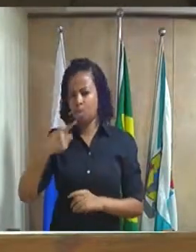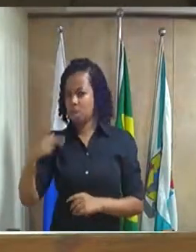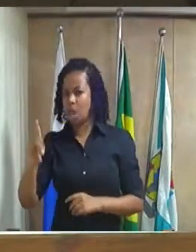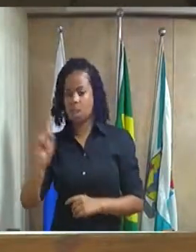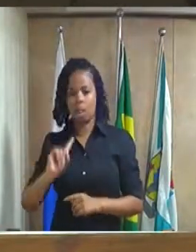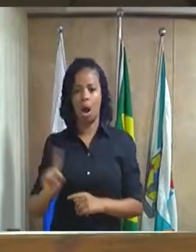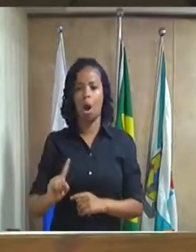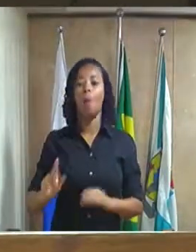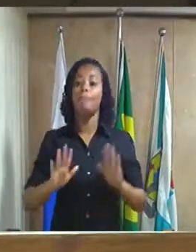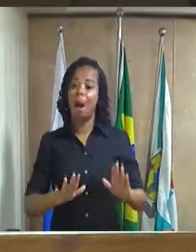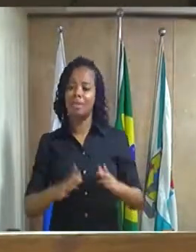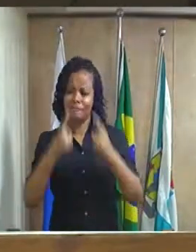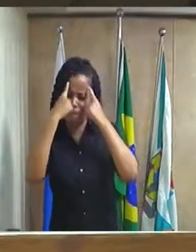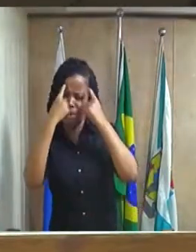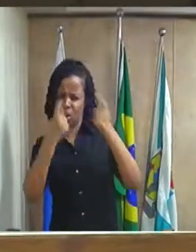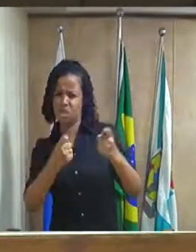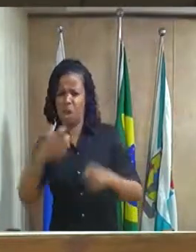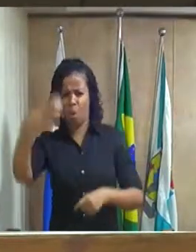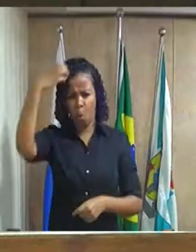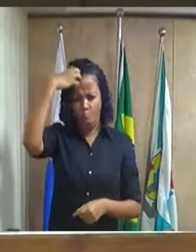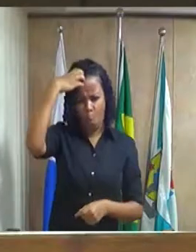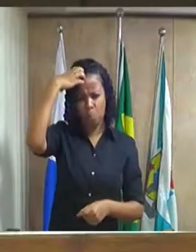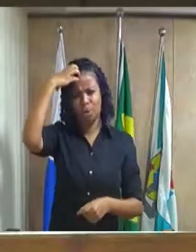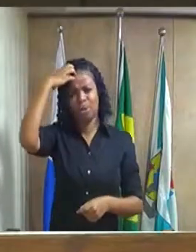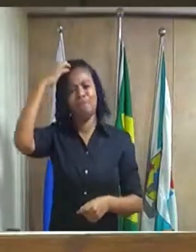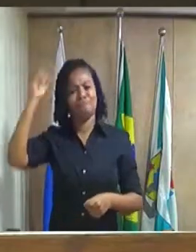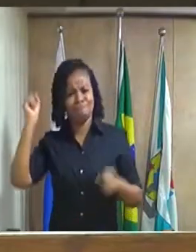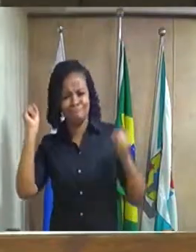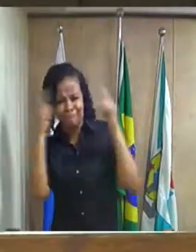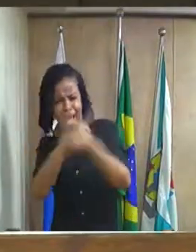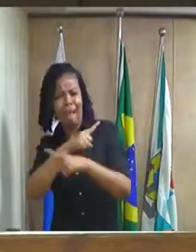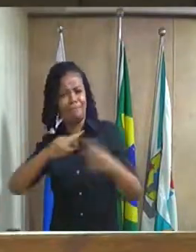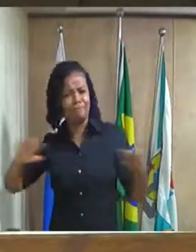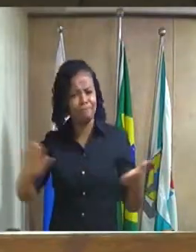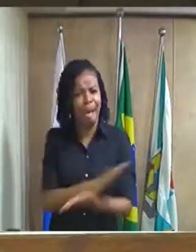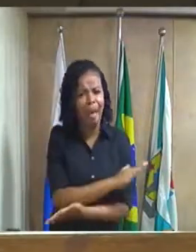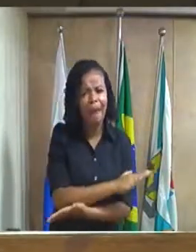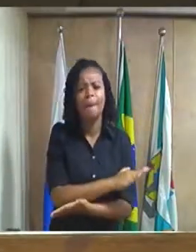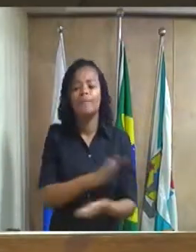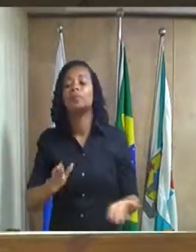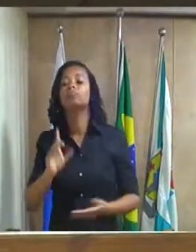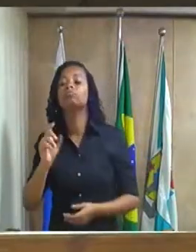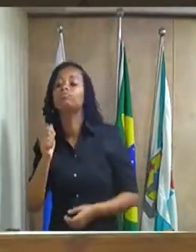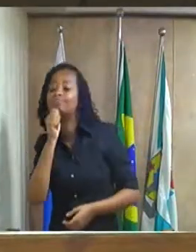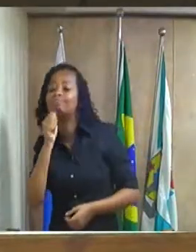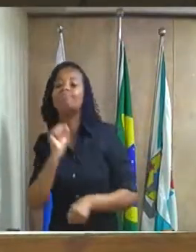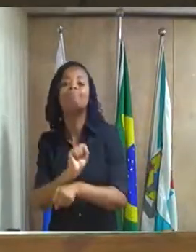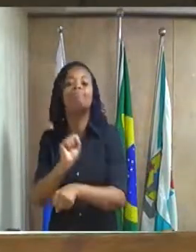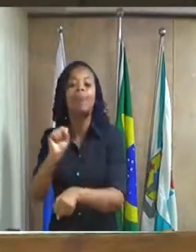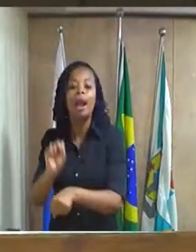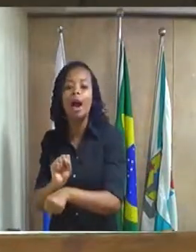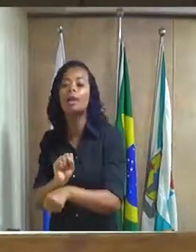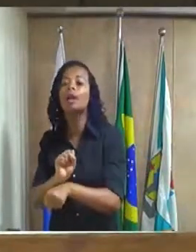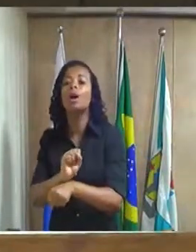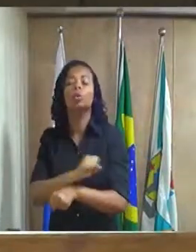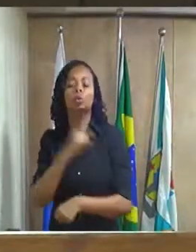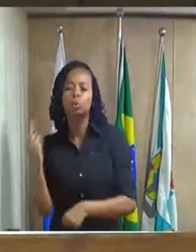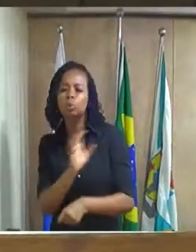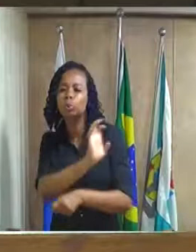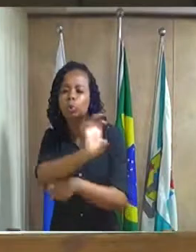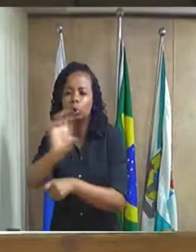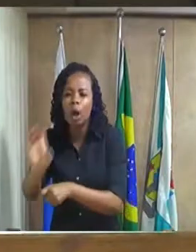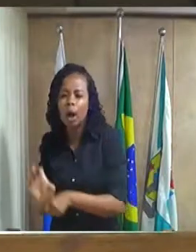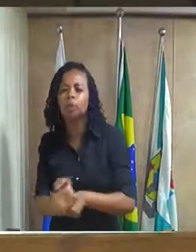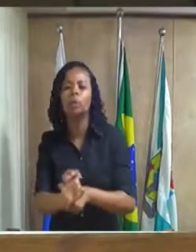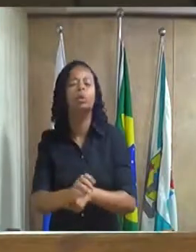violência, dessa grande tragédia, dessa grande desesperança que o nosso Estado, que